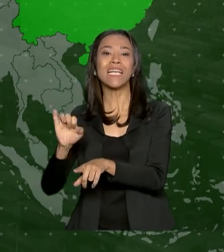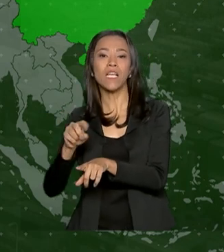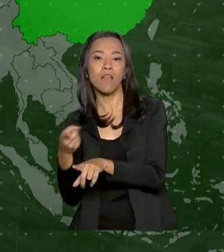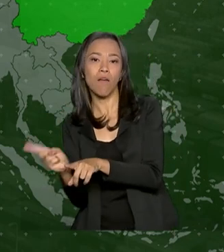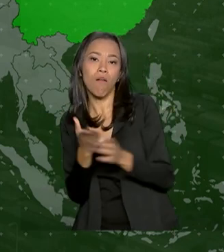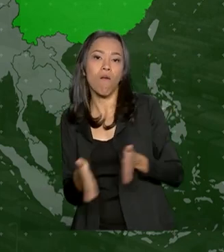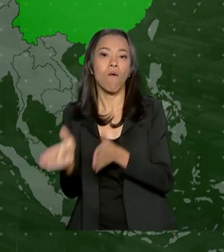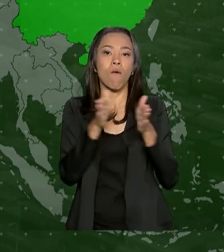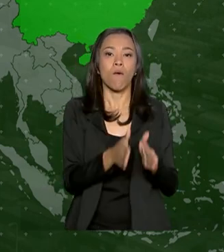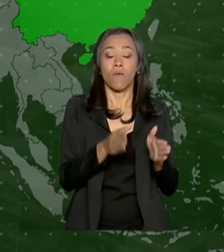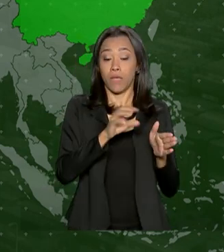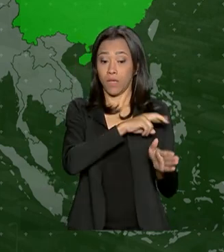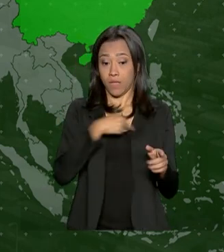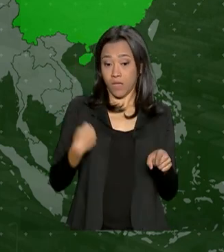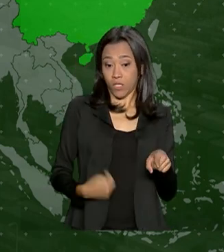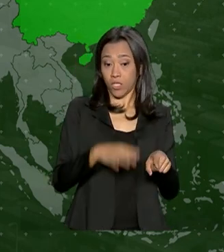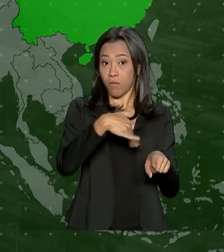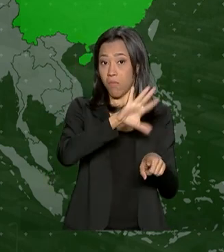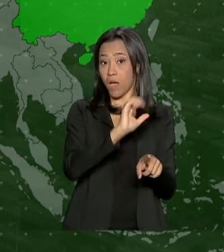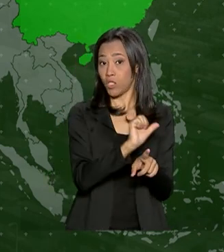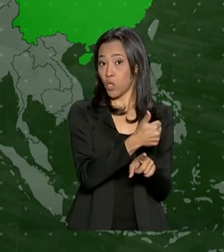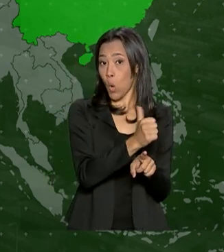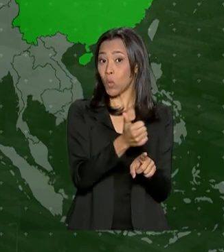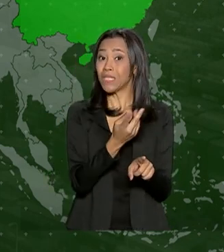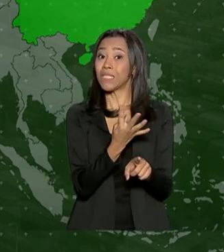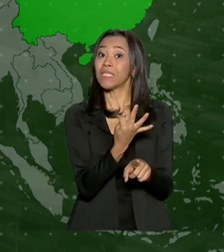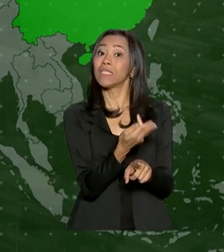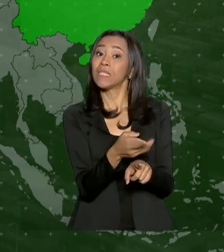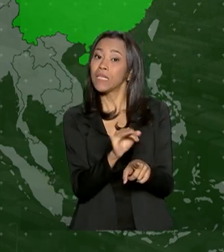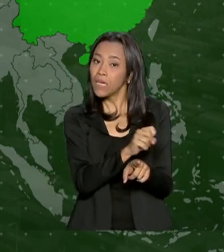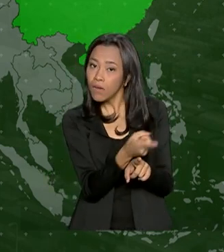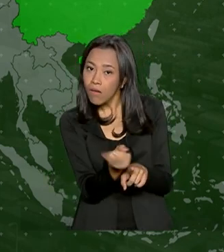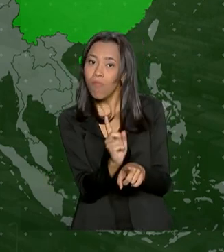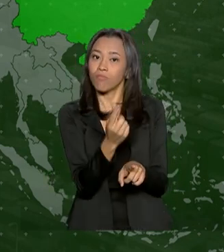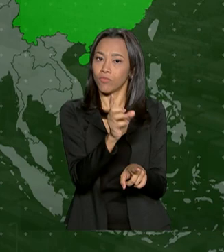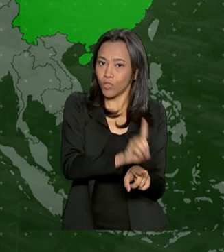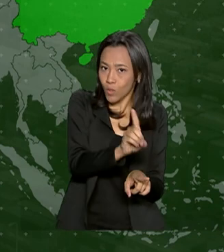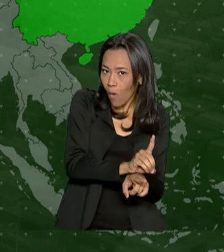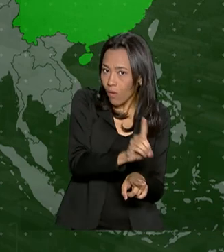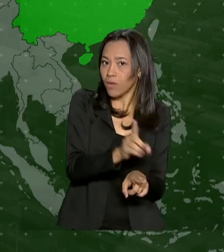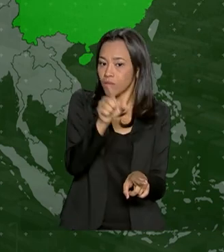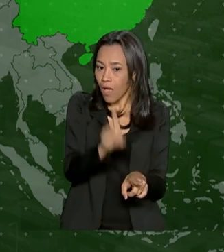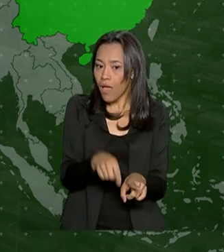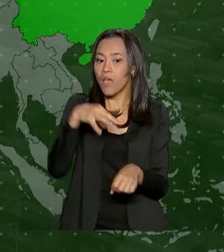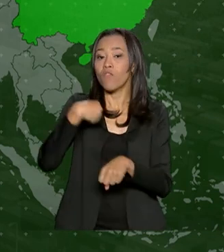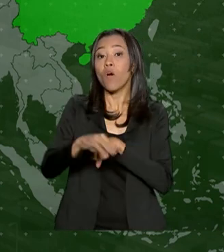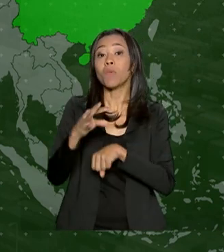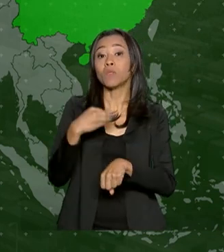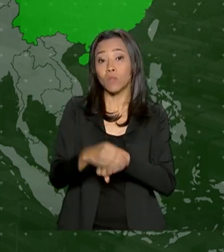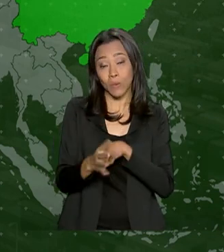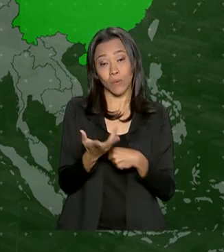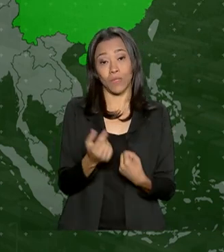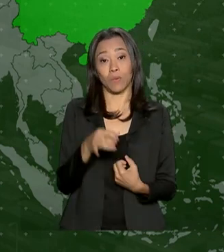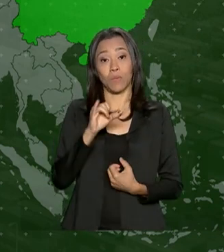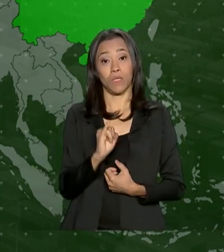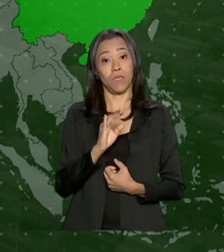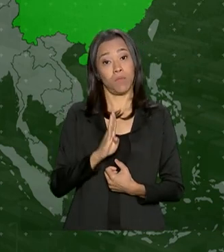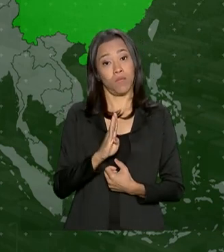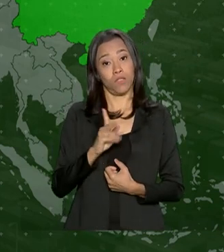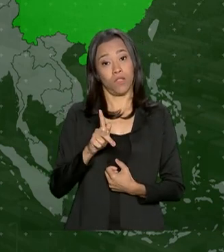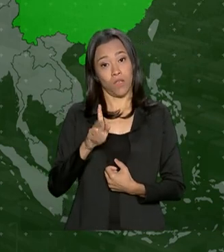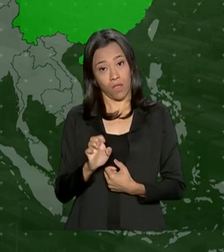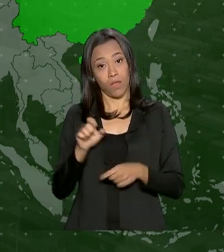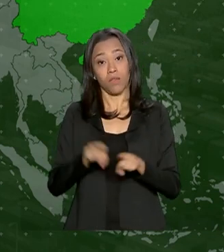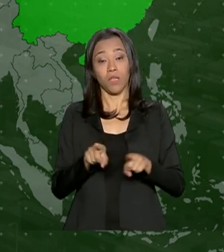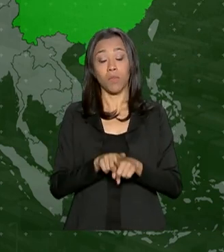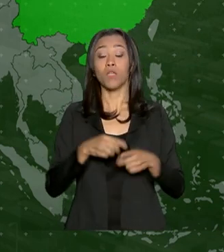e da China, mais de 11 trilhões de dólares. Esses dados são do IBGE e do Ministério da Economia aqui